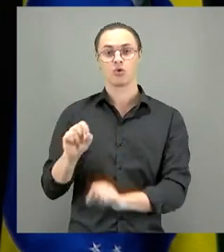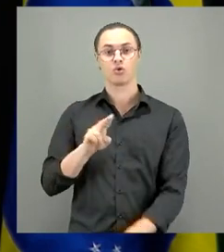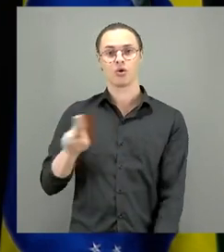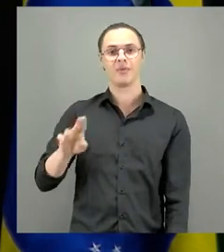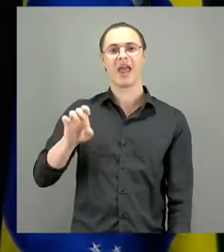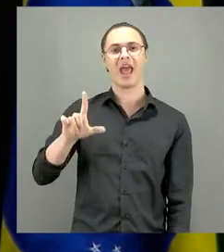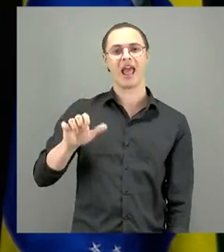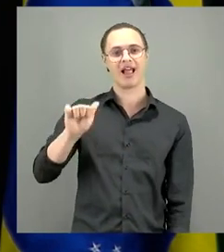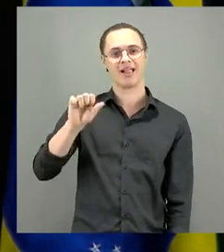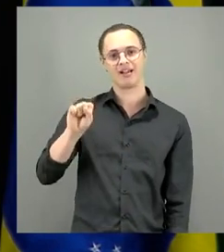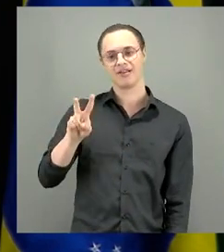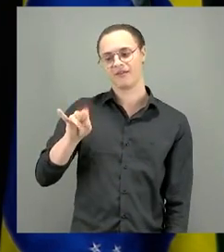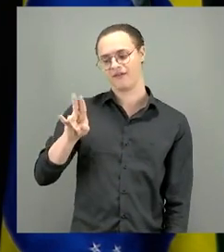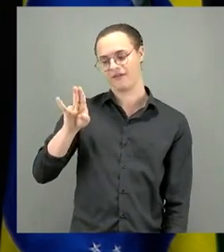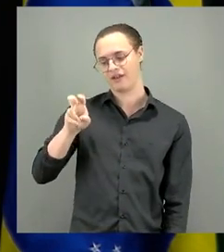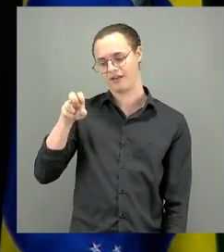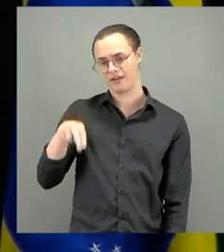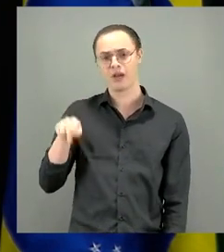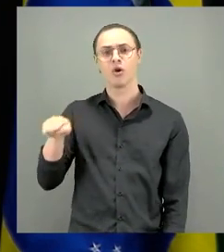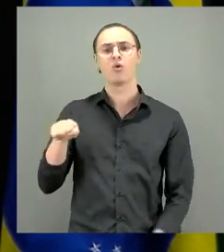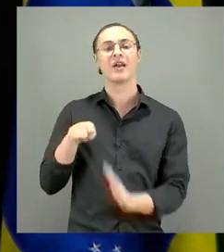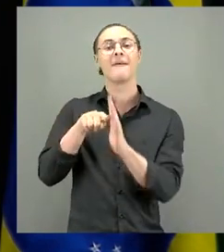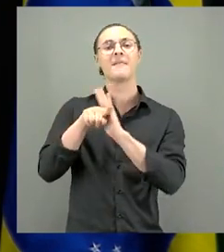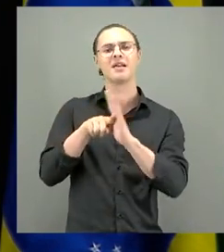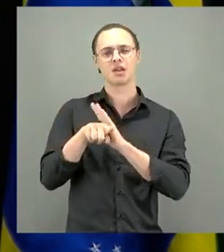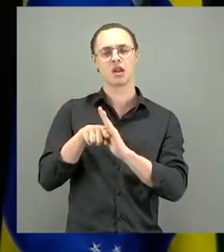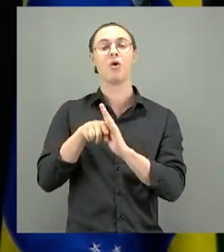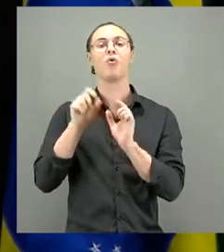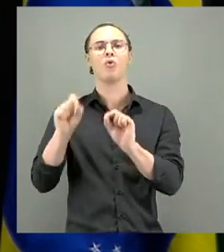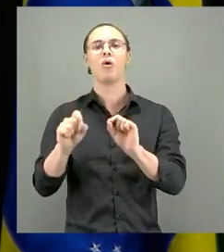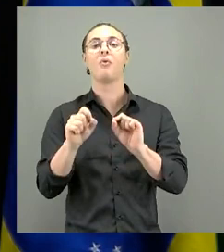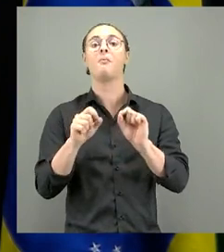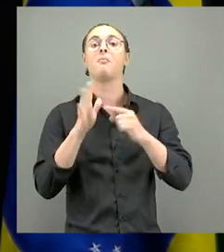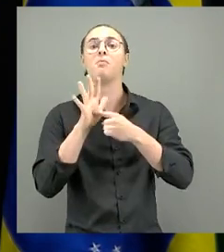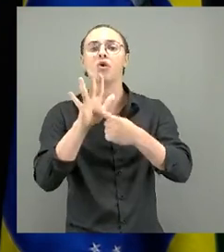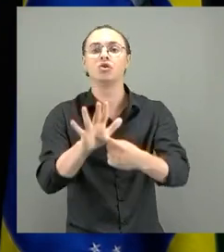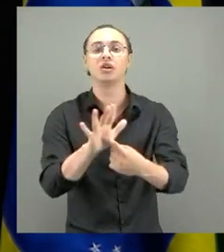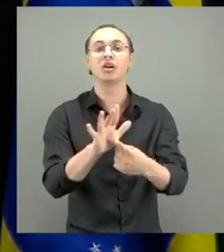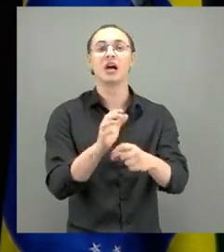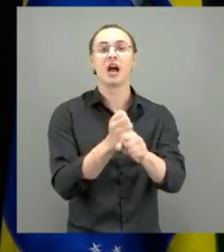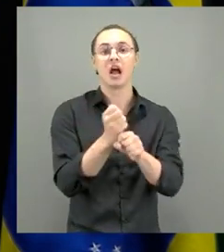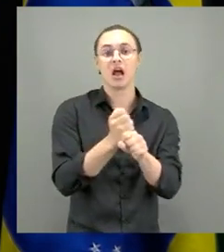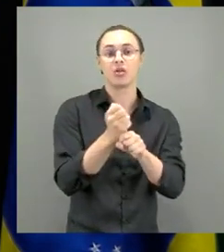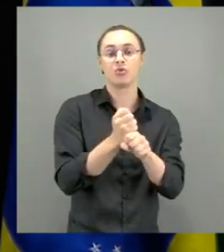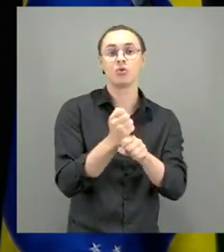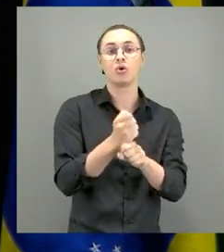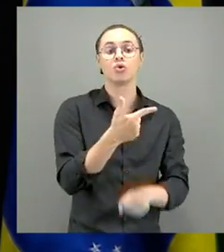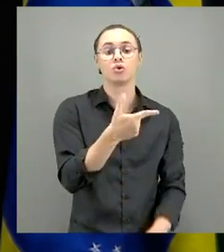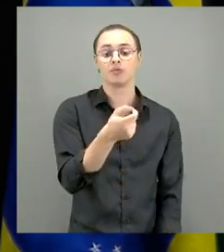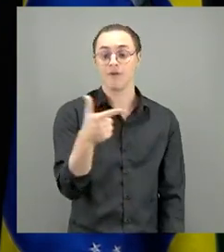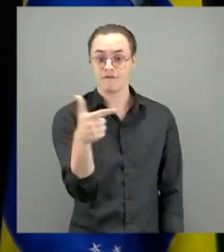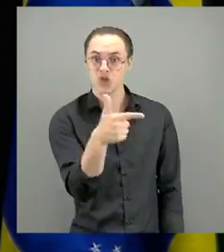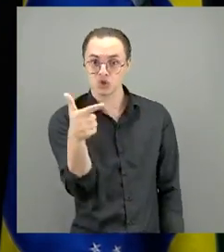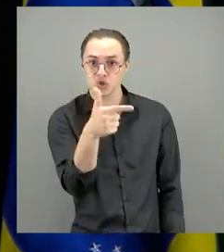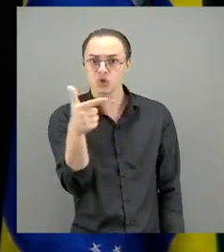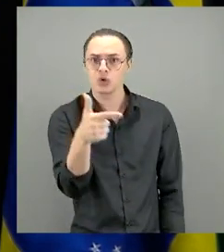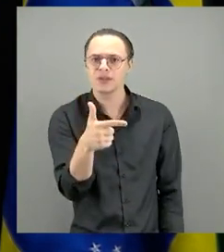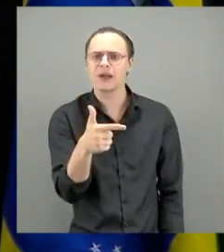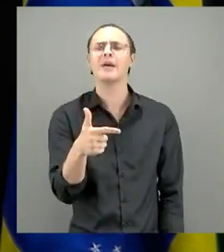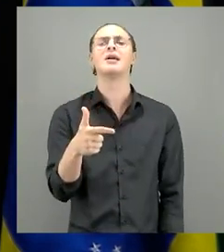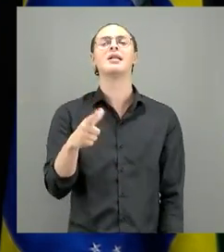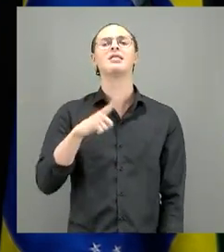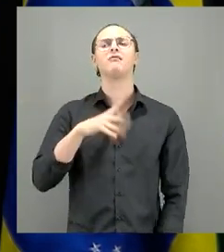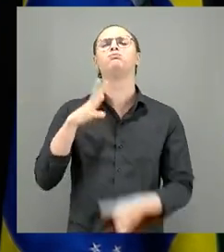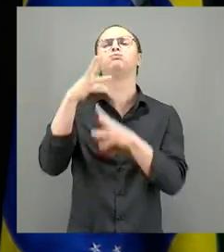Vivem, dados que não se calam, apurou que em 2022, pasmem, 495